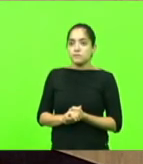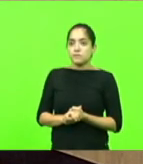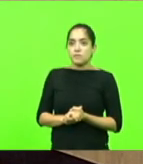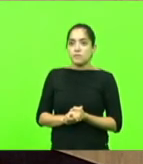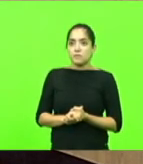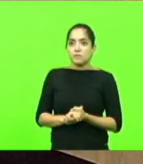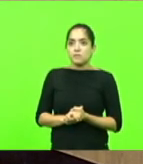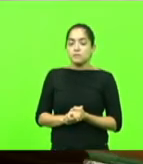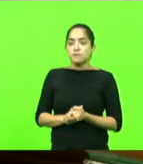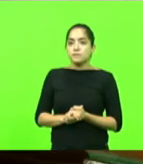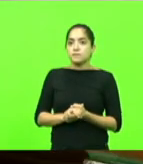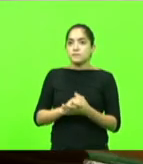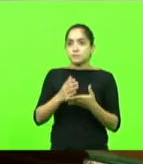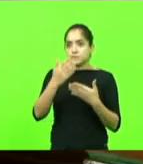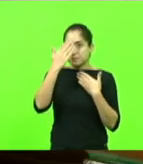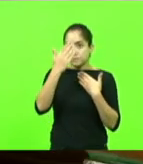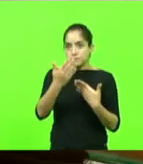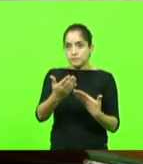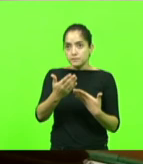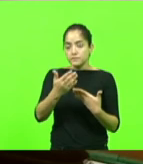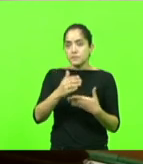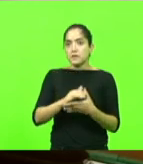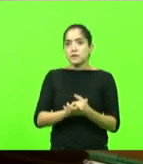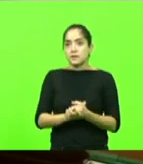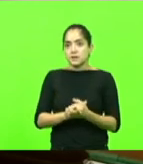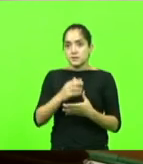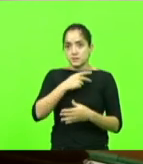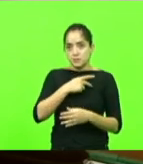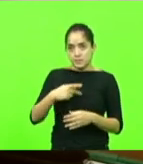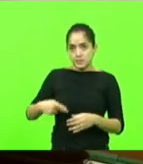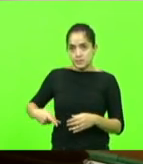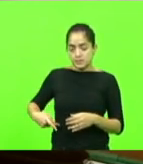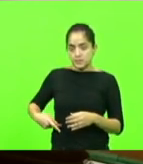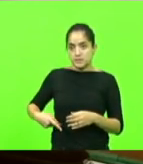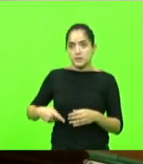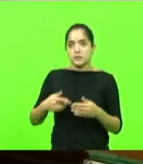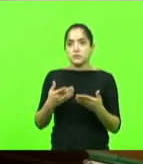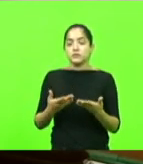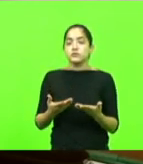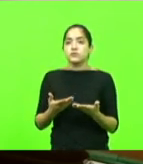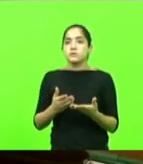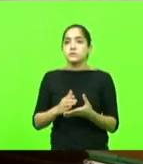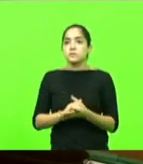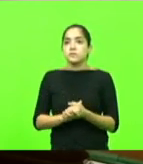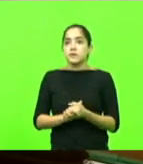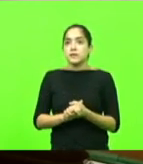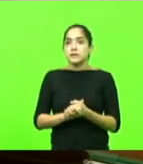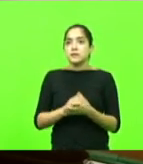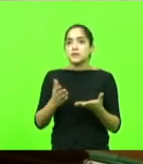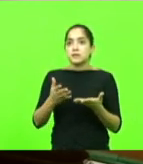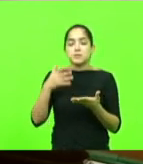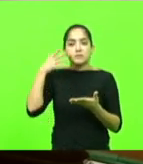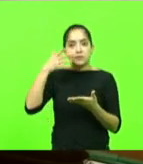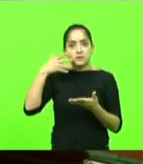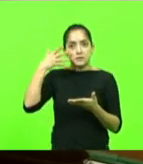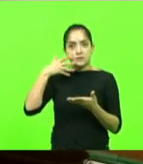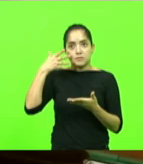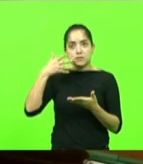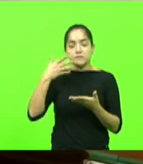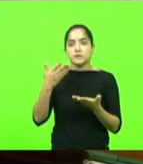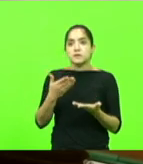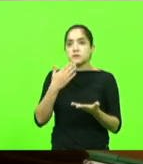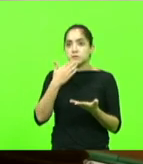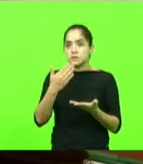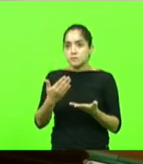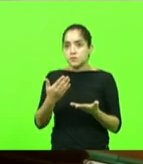Isso, queria agradecer ao senhor presidente pela oportunidade de poder fazer essa manifestação da